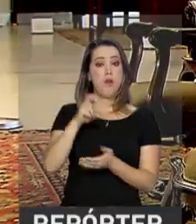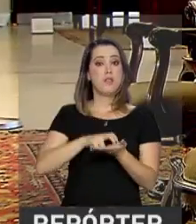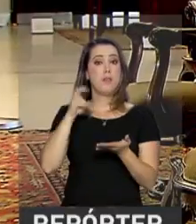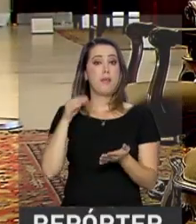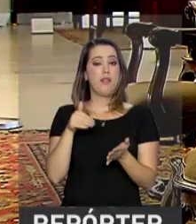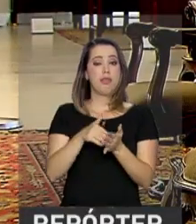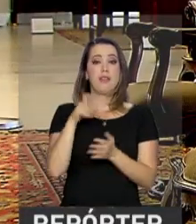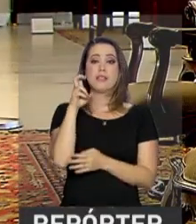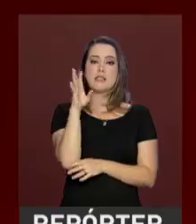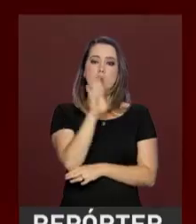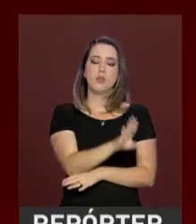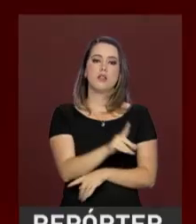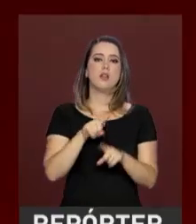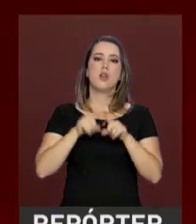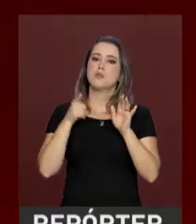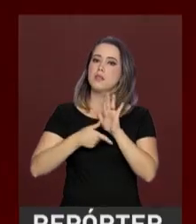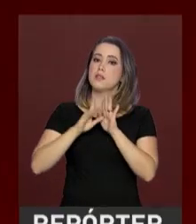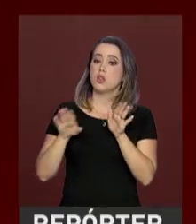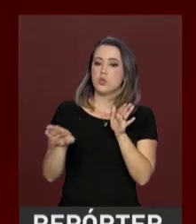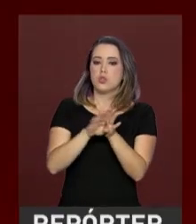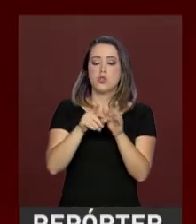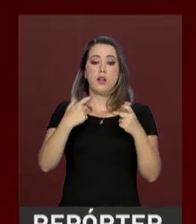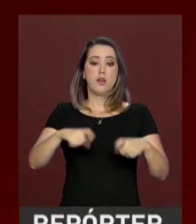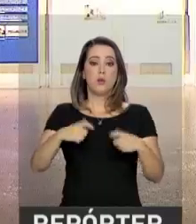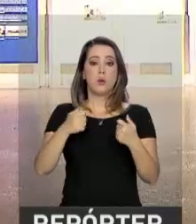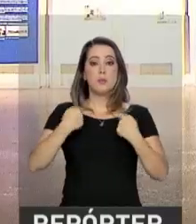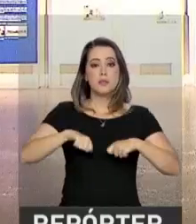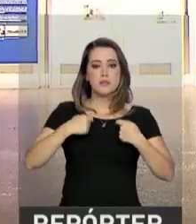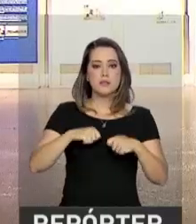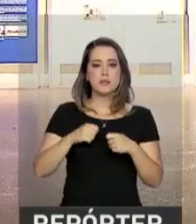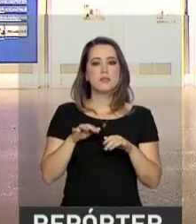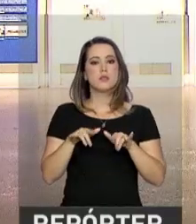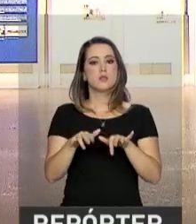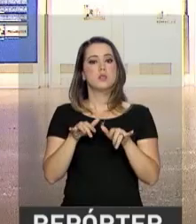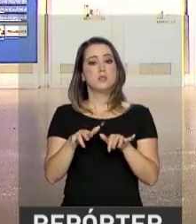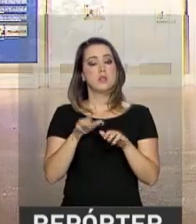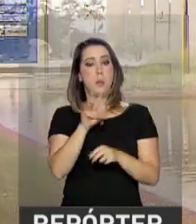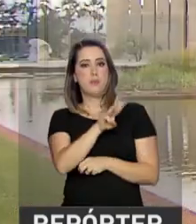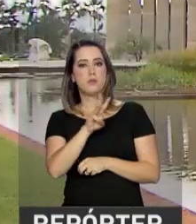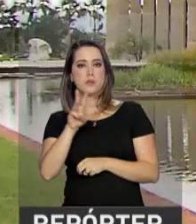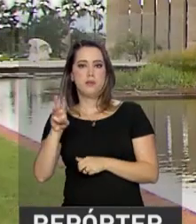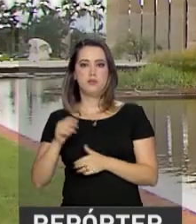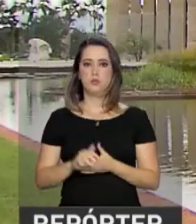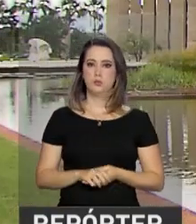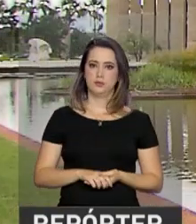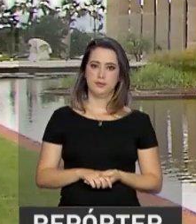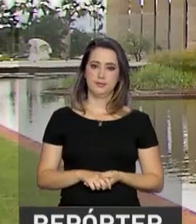às cinco da tarde. Mas antes de chegar ao local, é preciso fazer a reserva por e-mail.